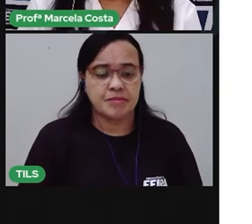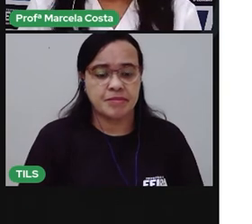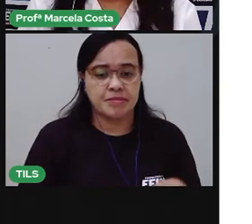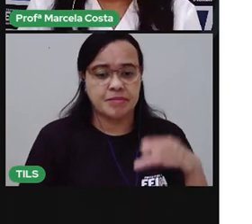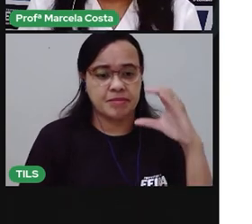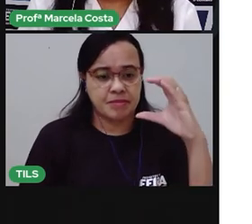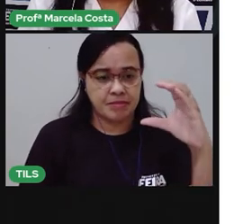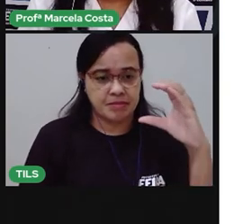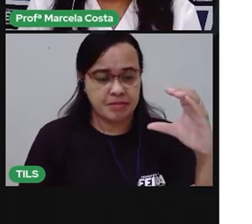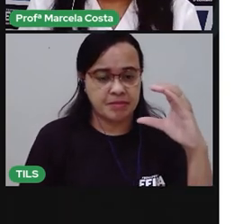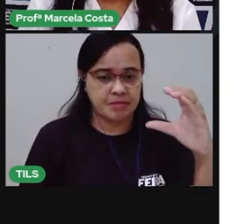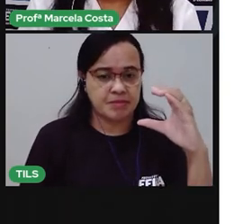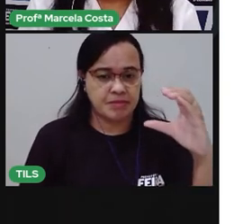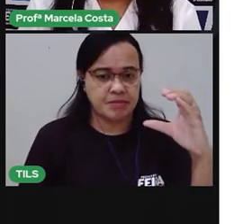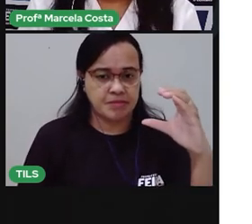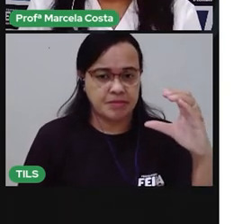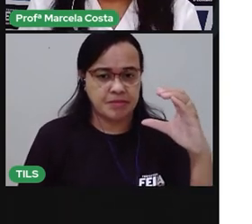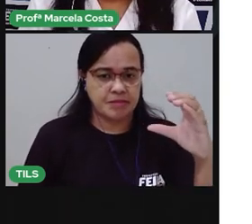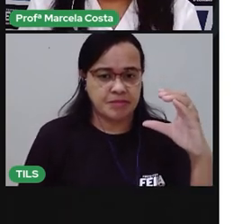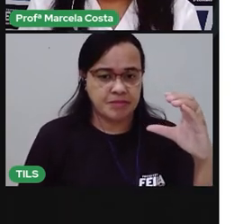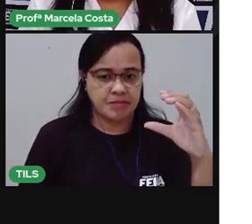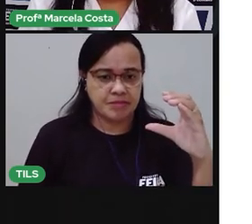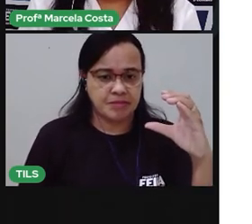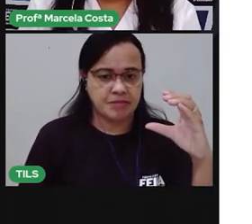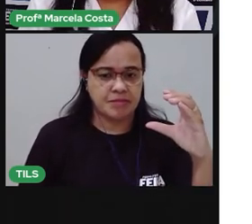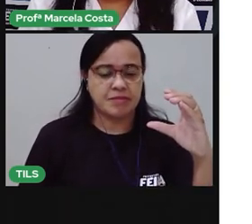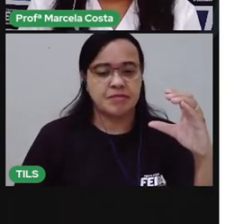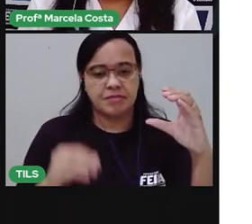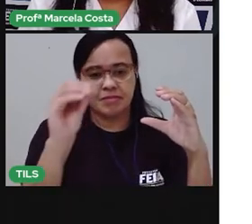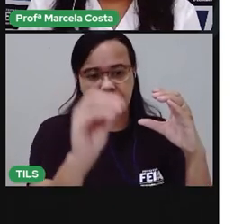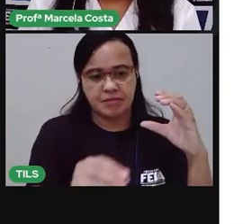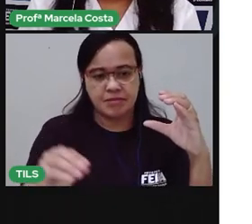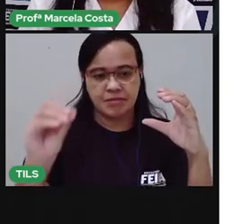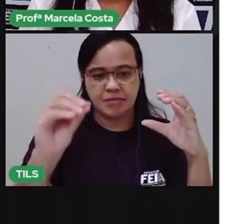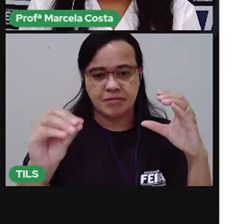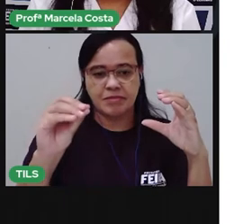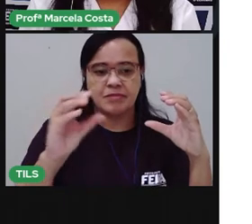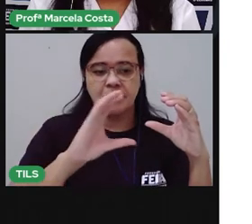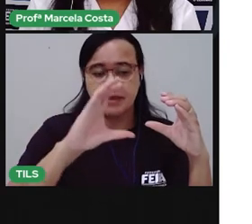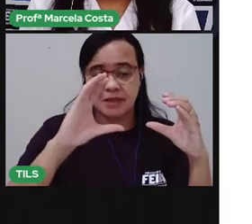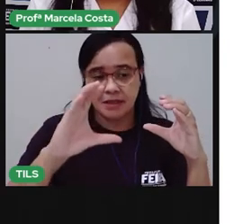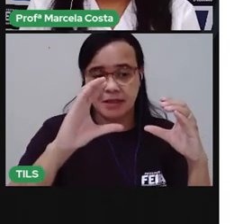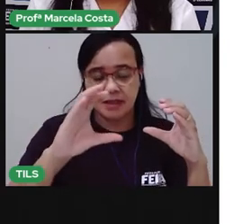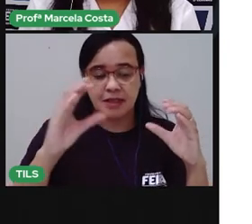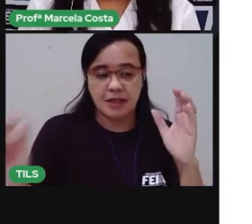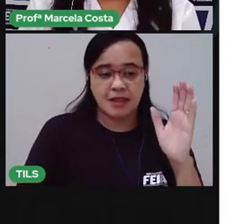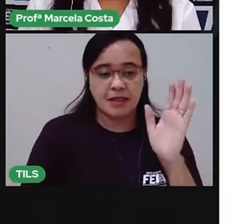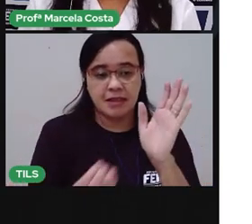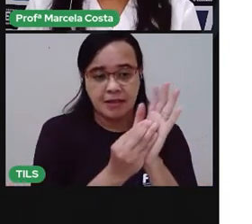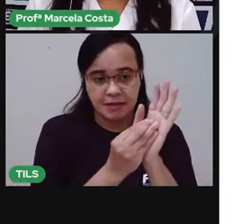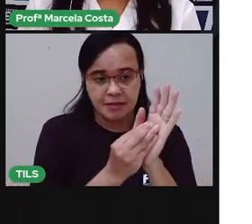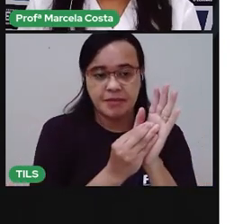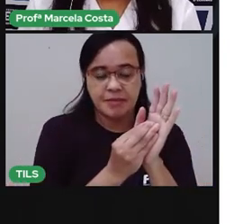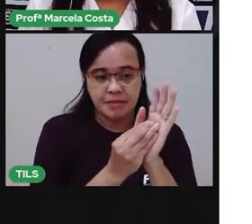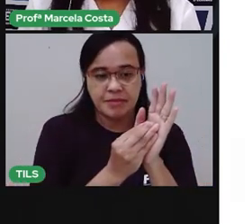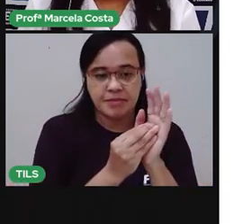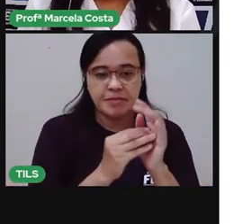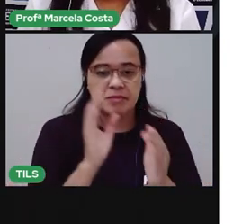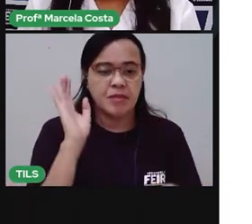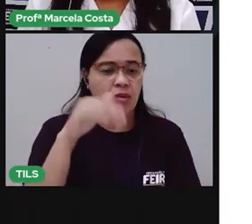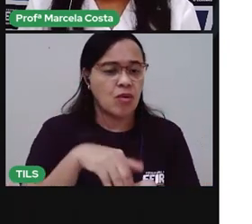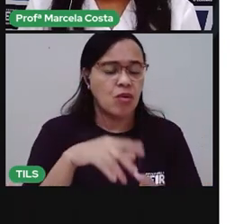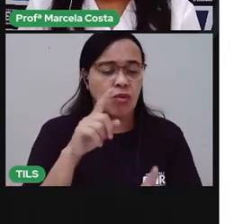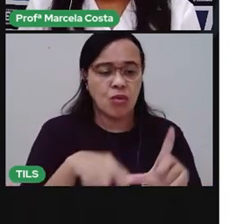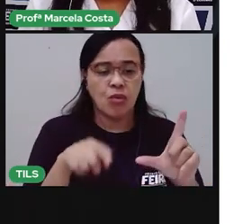Letra C Letra Traga a letra C para esse espaço Escreva ela aqui E a última